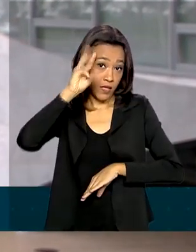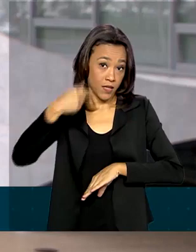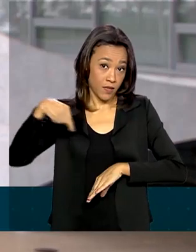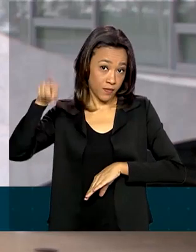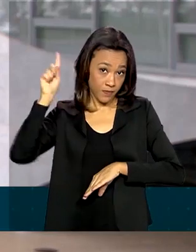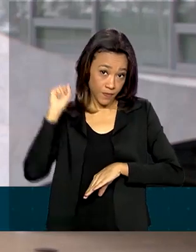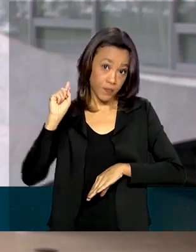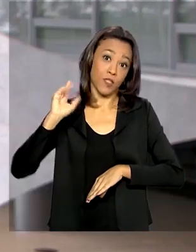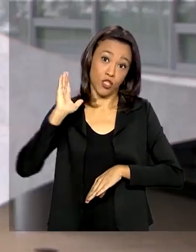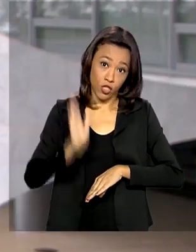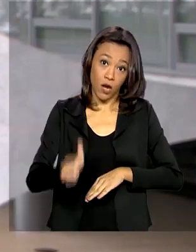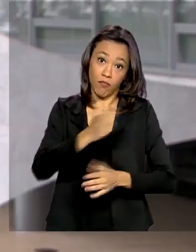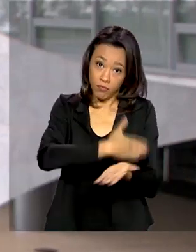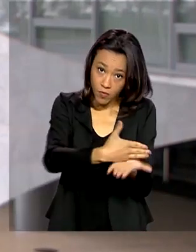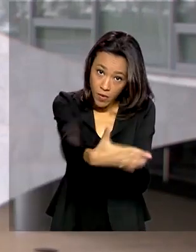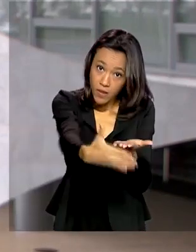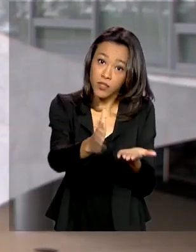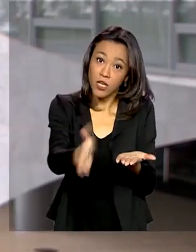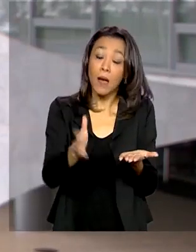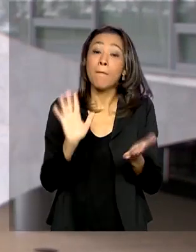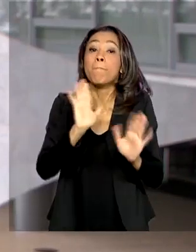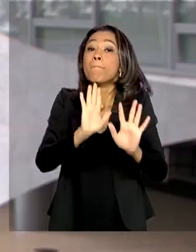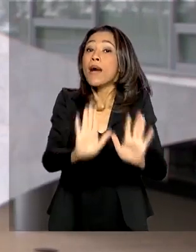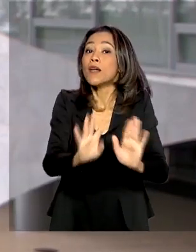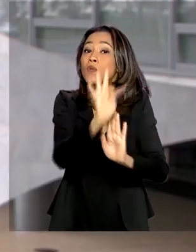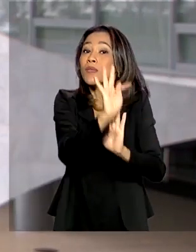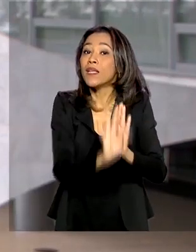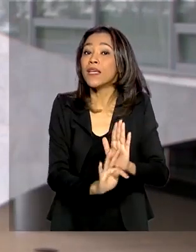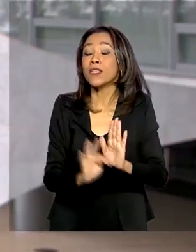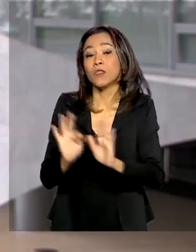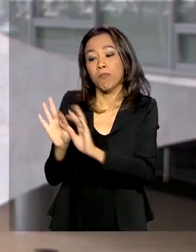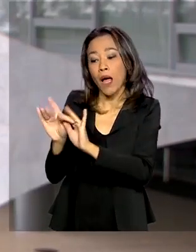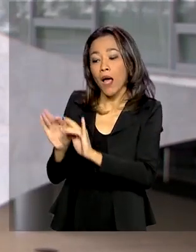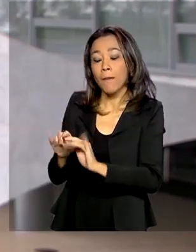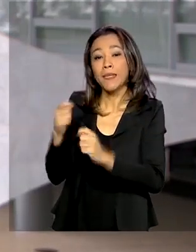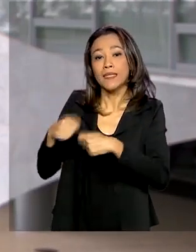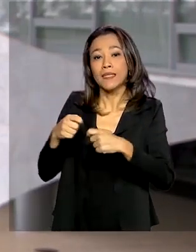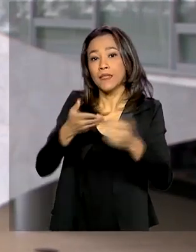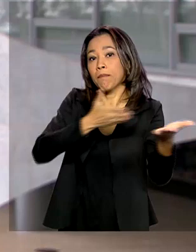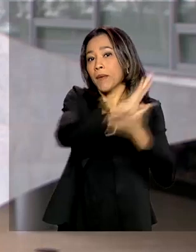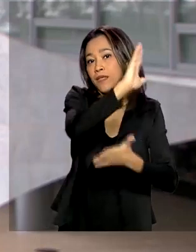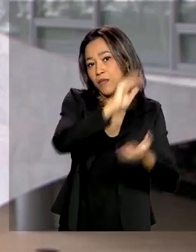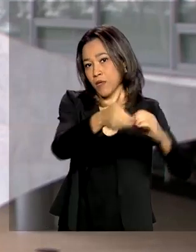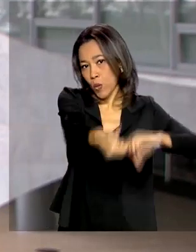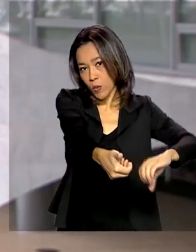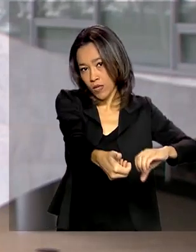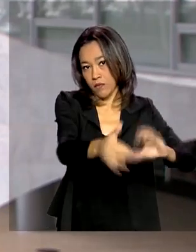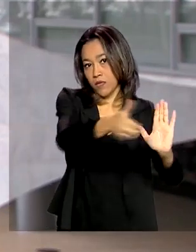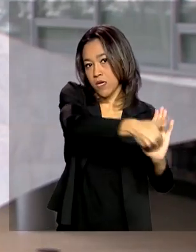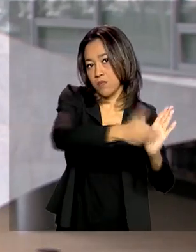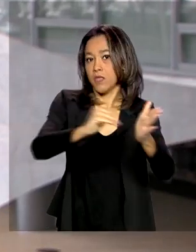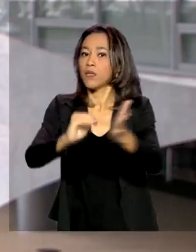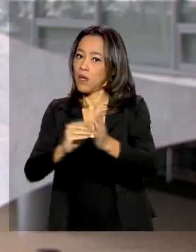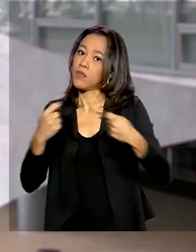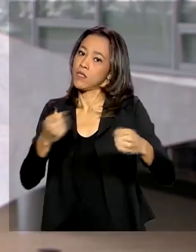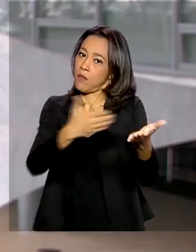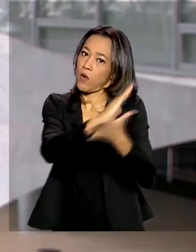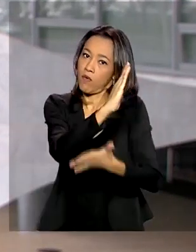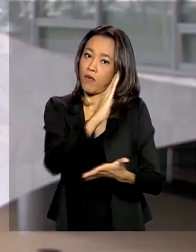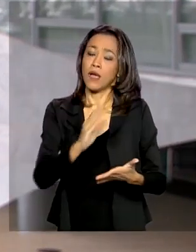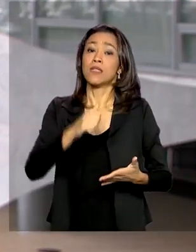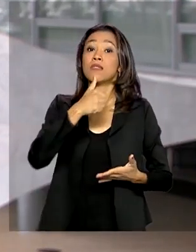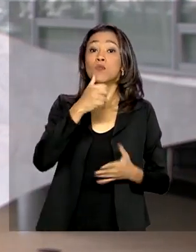imediatamente. Mas o texto ainda precisa ser aprovado pelo Congresso Nacional, Câmara e Senado em até